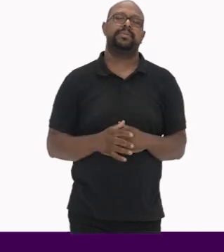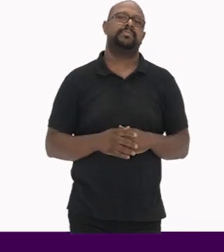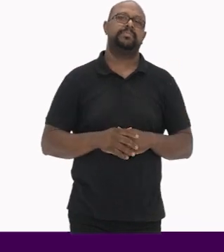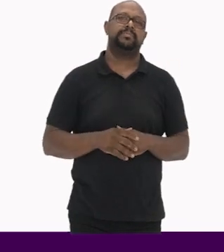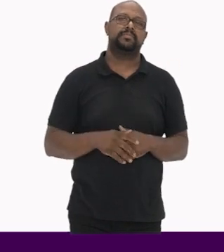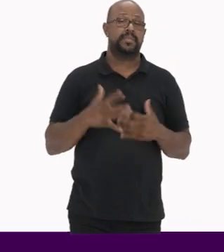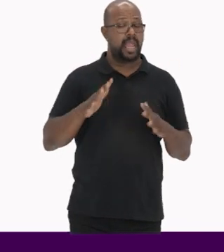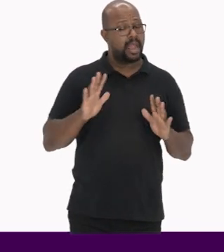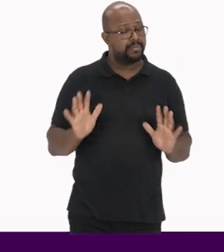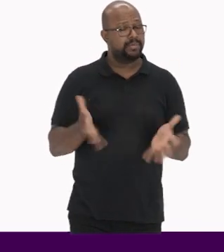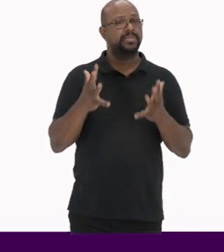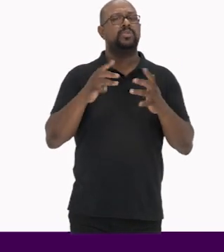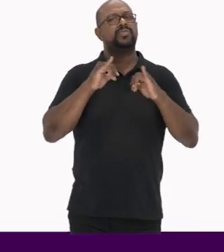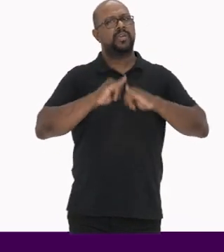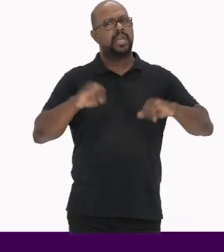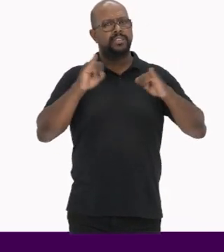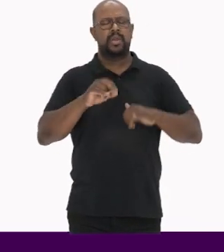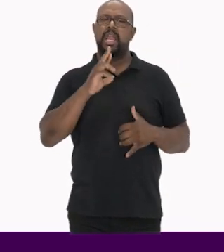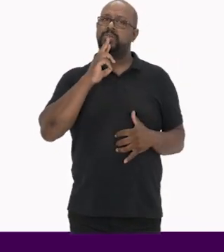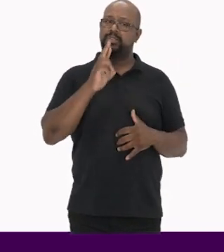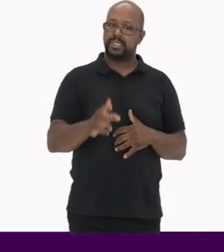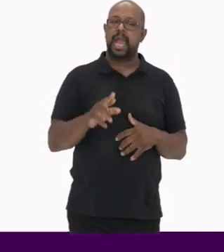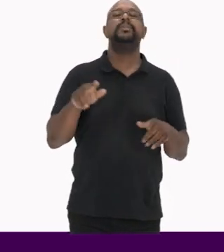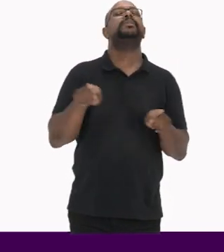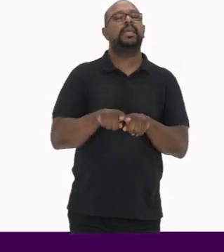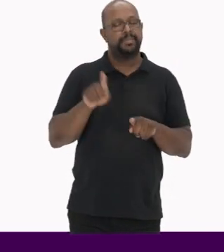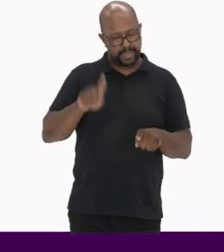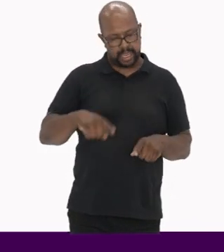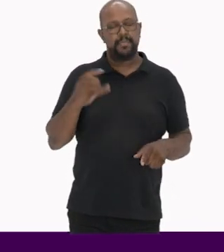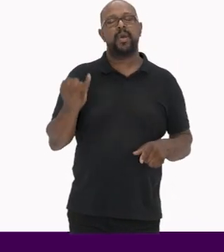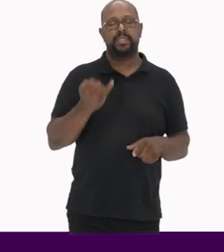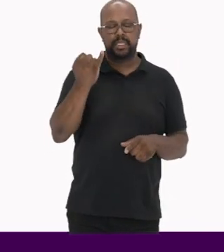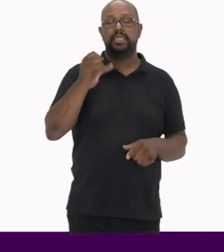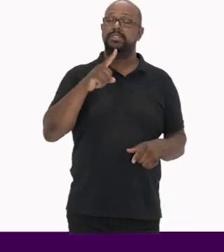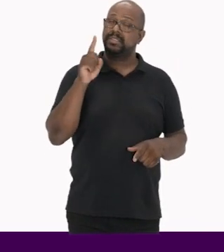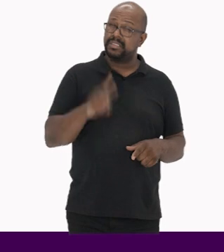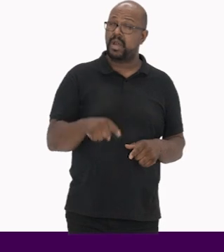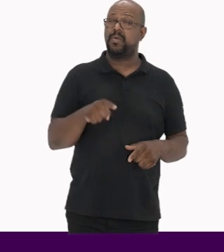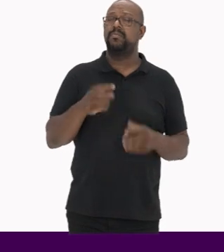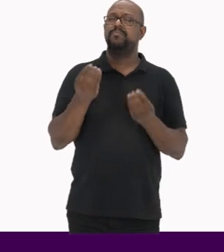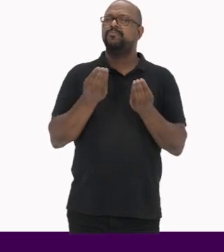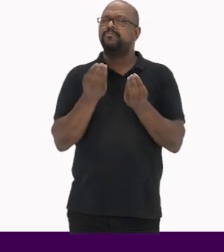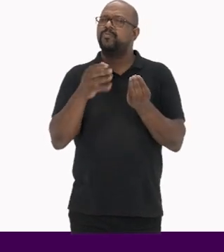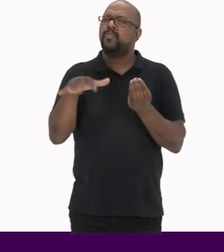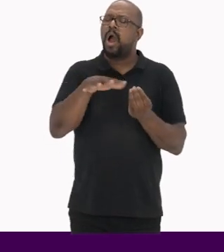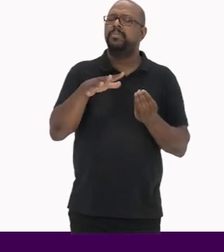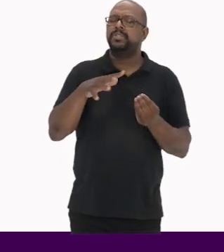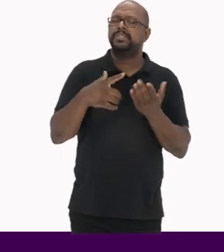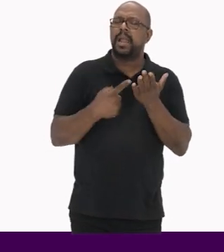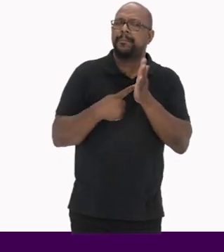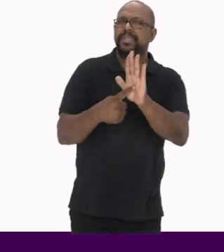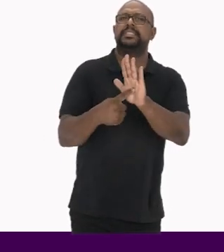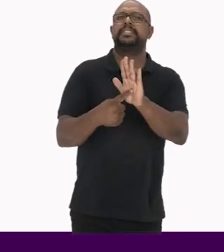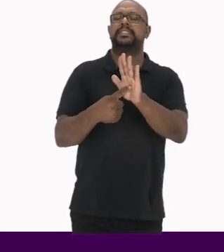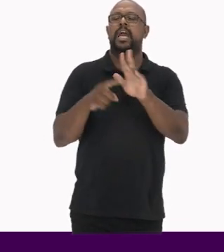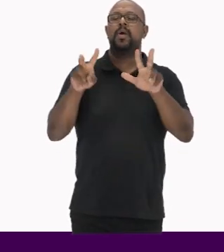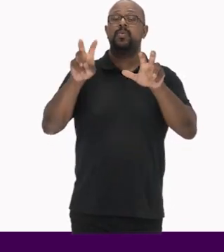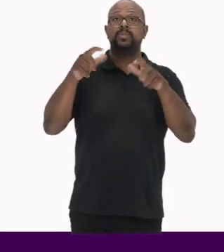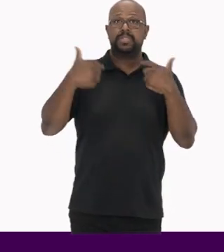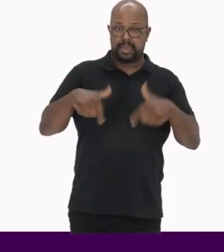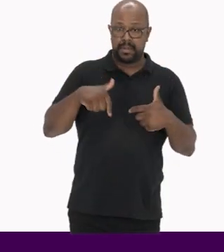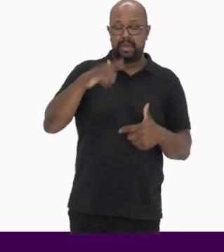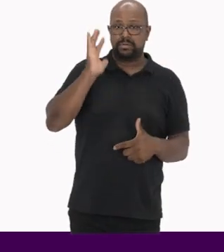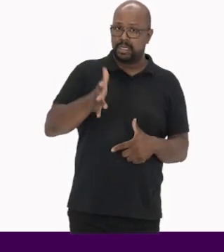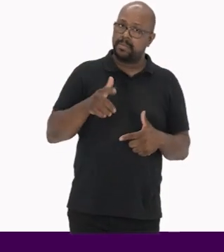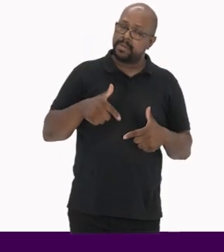A promoção e divulgação dos resultados também é importante São formas de apresentar o